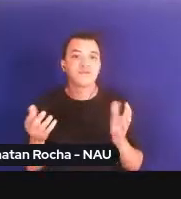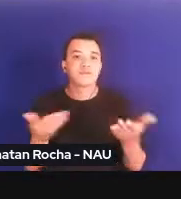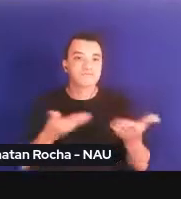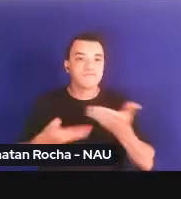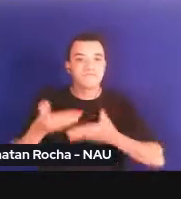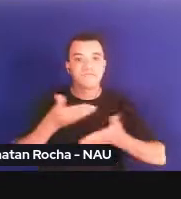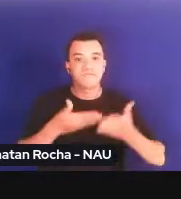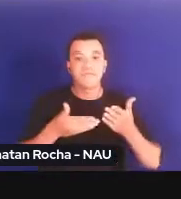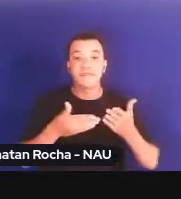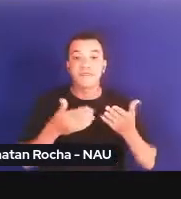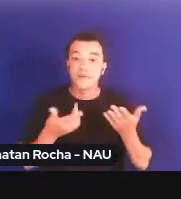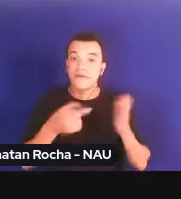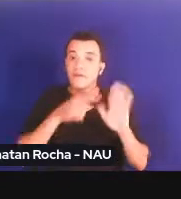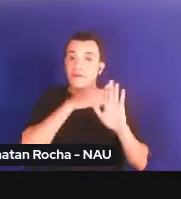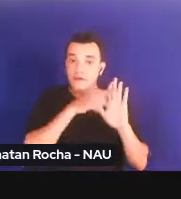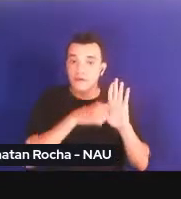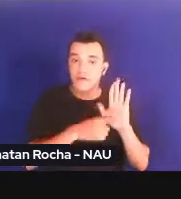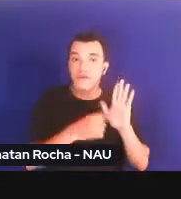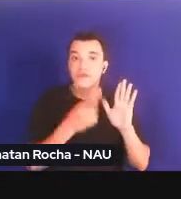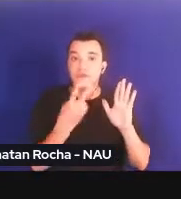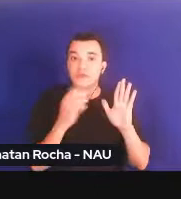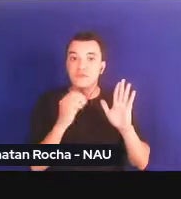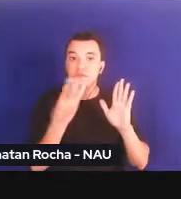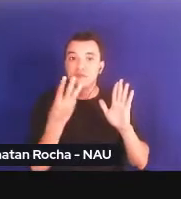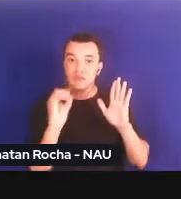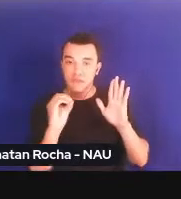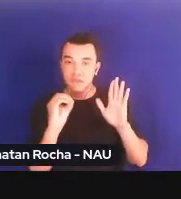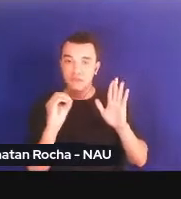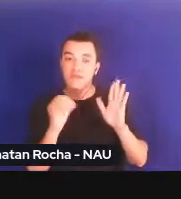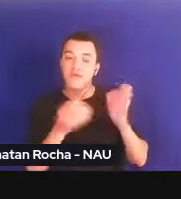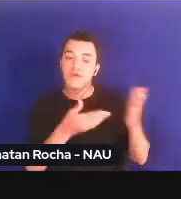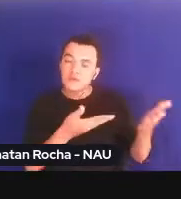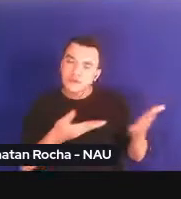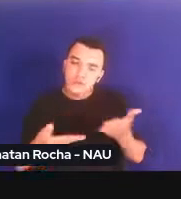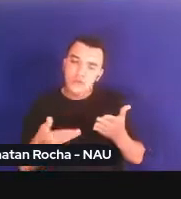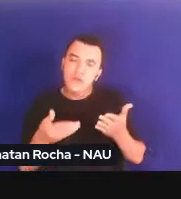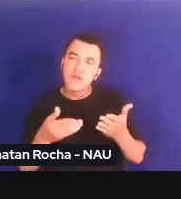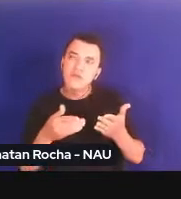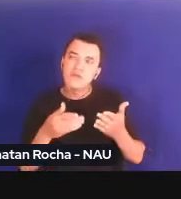2030 nos convoca a fazer pensar com efeito